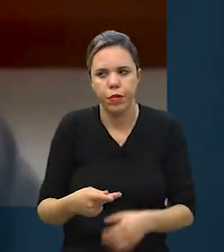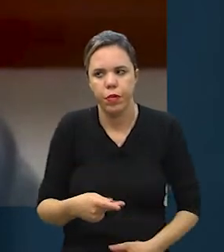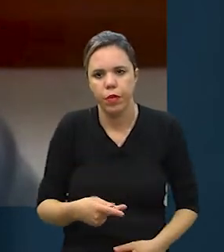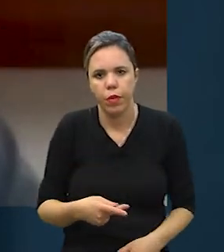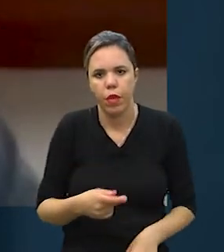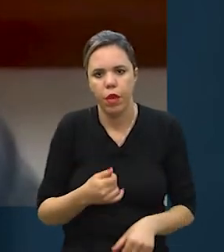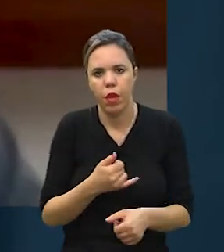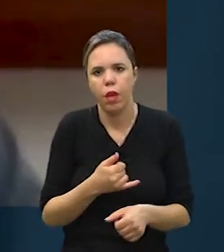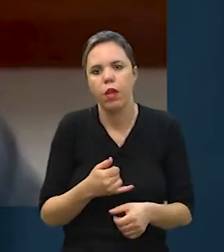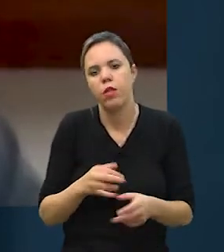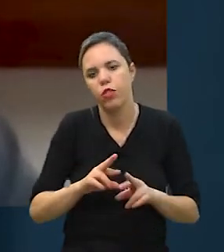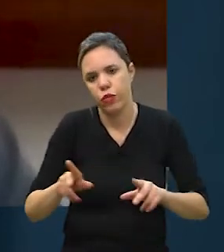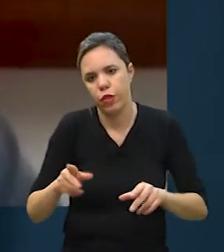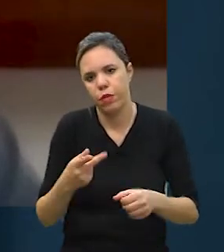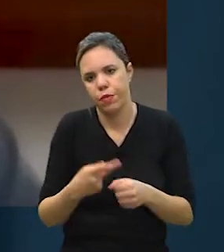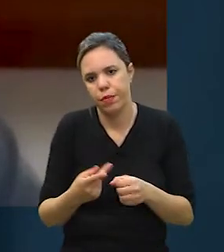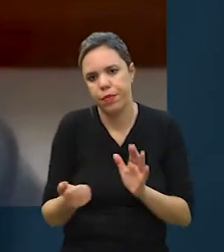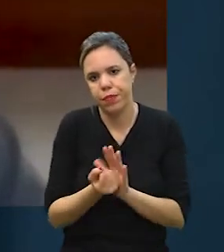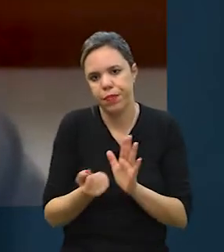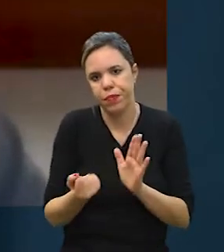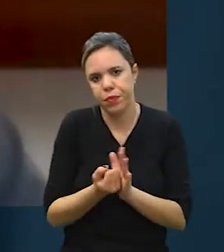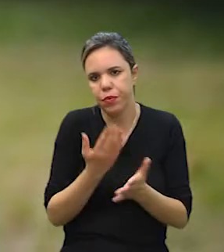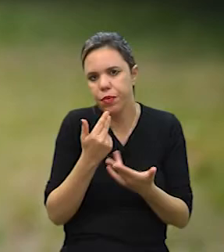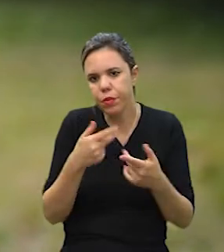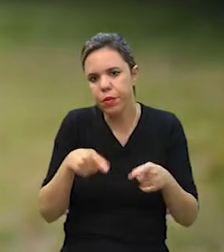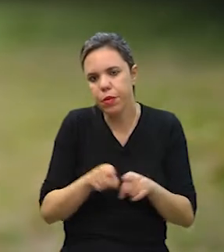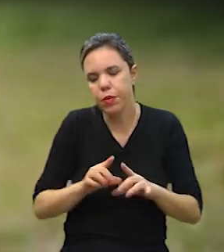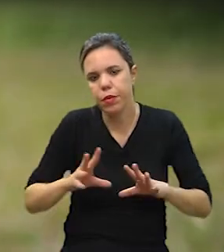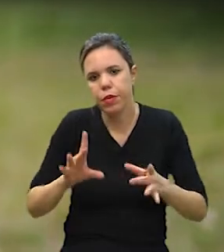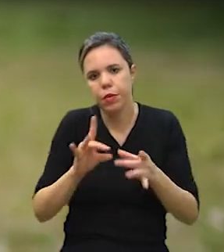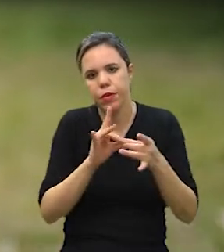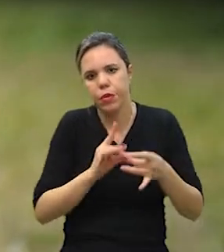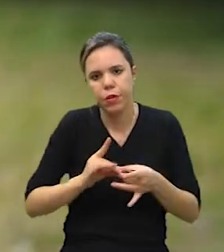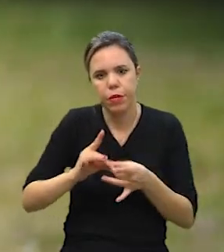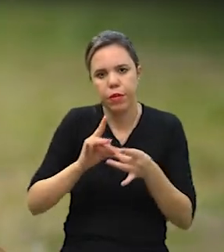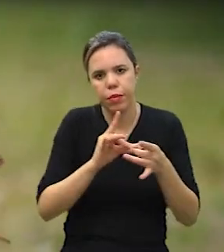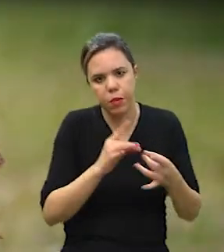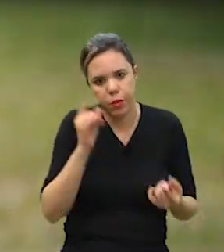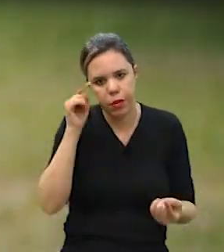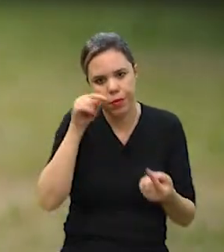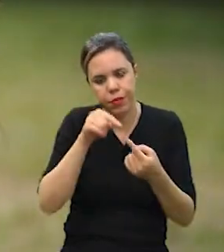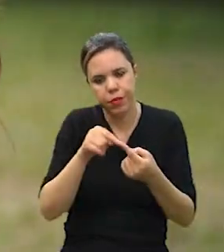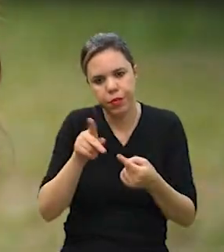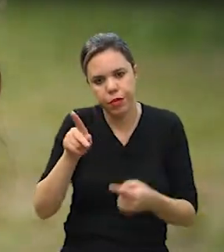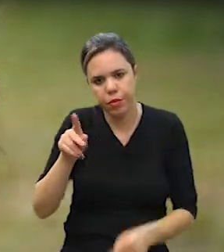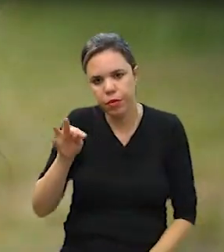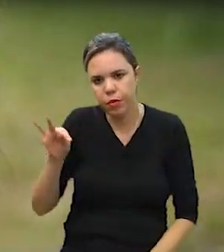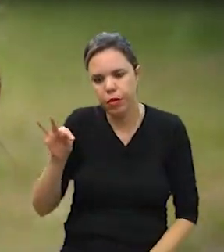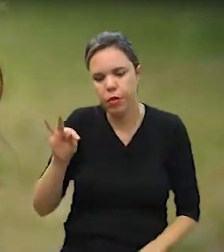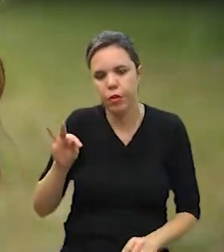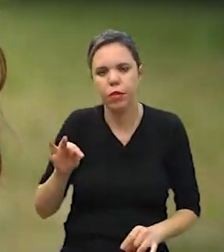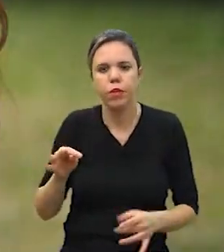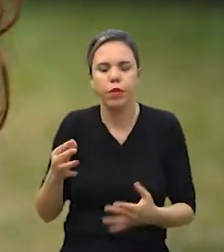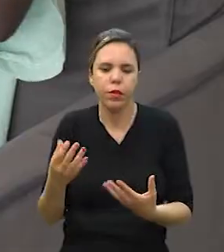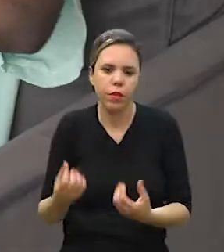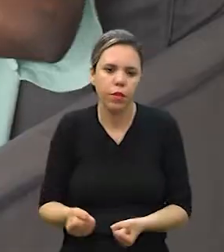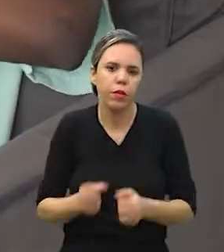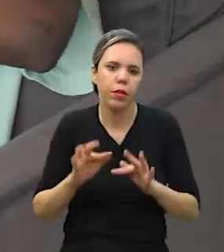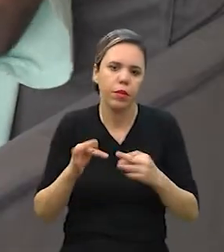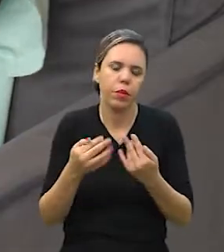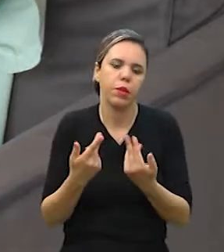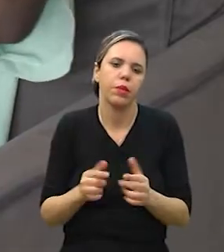fora da linha de alimentação. É tudo ligado a essa ideia do pet humanizado,